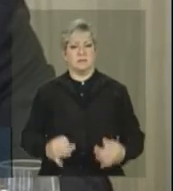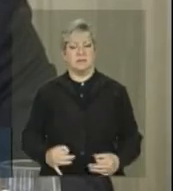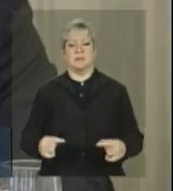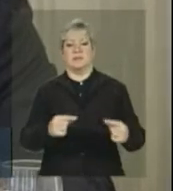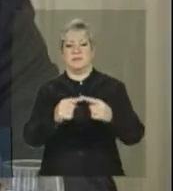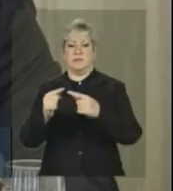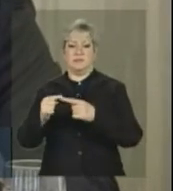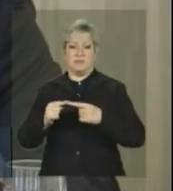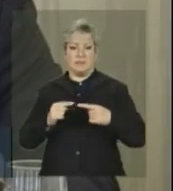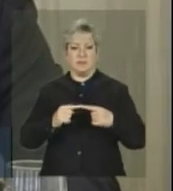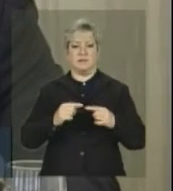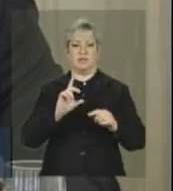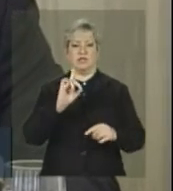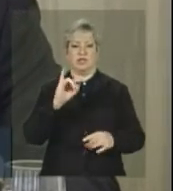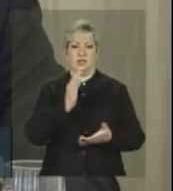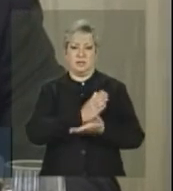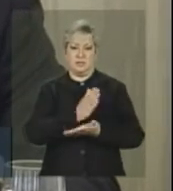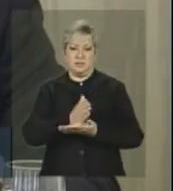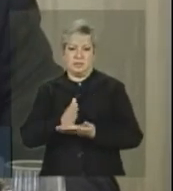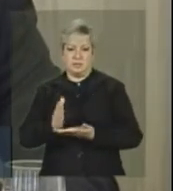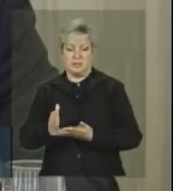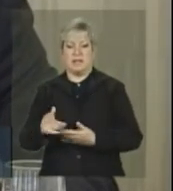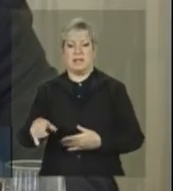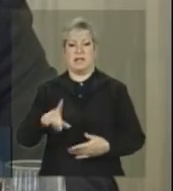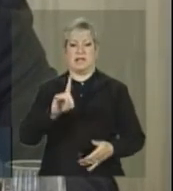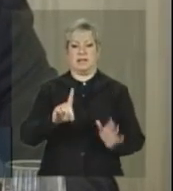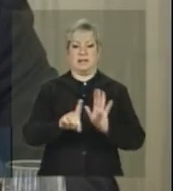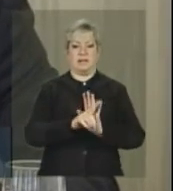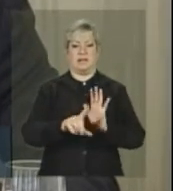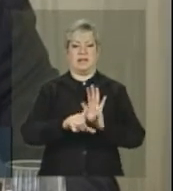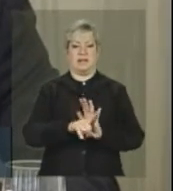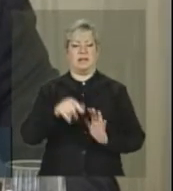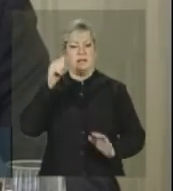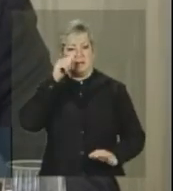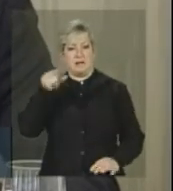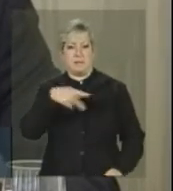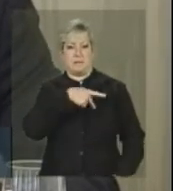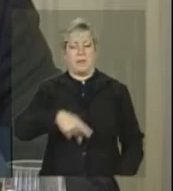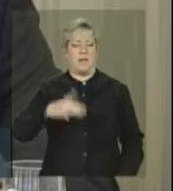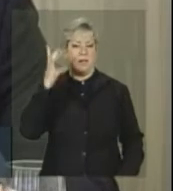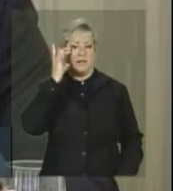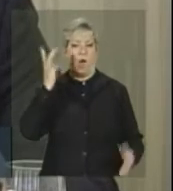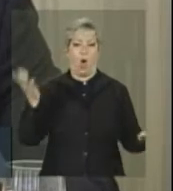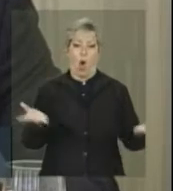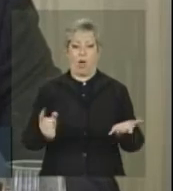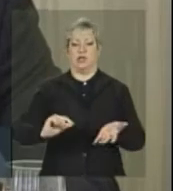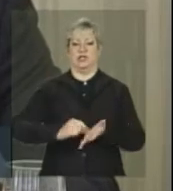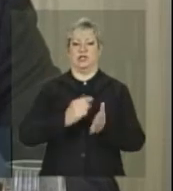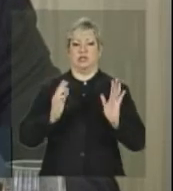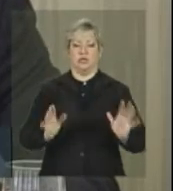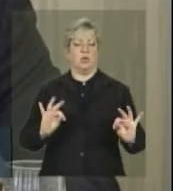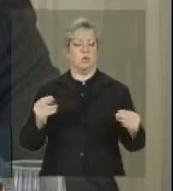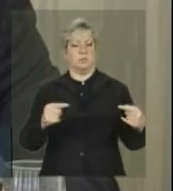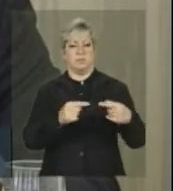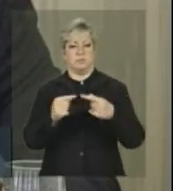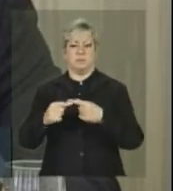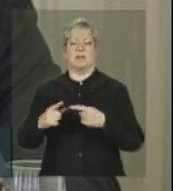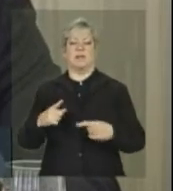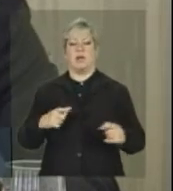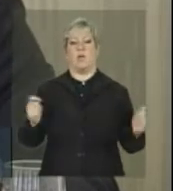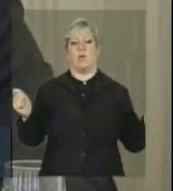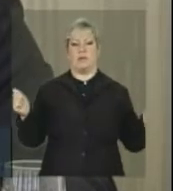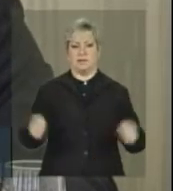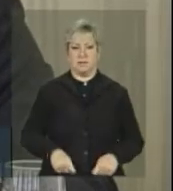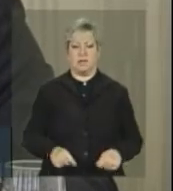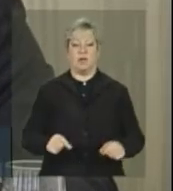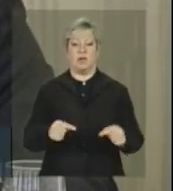calendário, e como a medida, o decreto foi assinado pela Presidenta da República hoje, está tudo engatilhado e nós temos condições de,